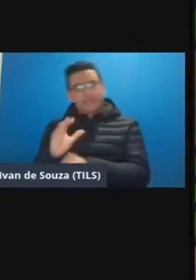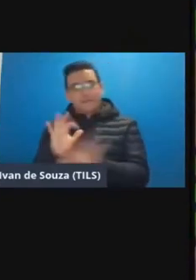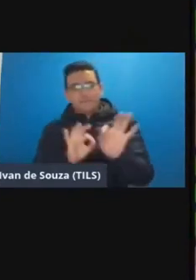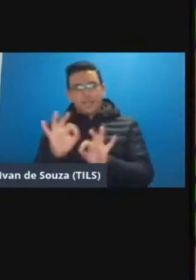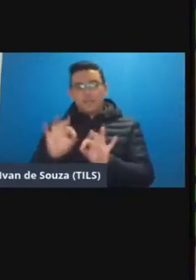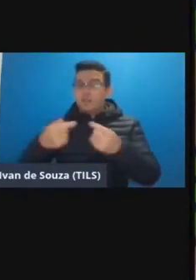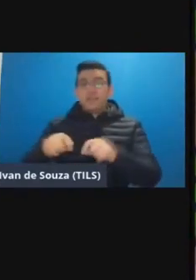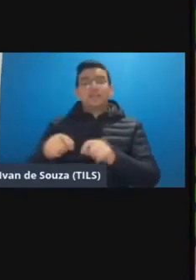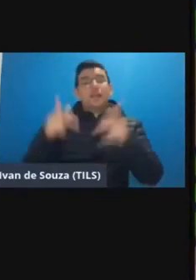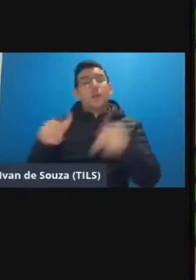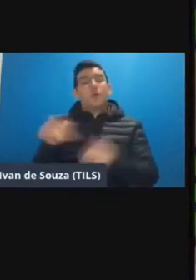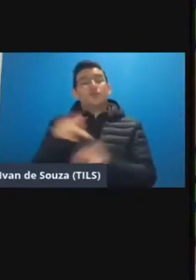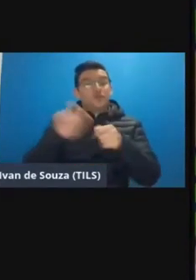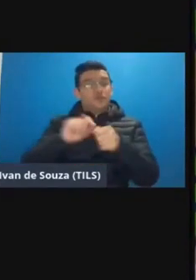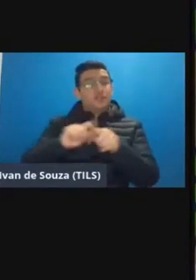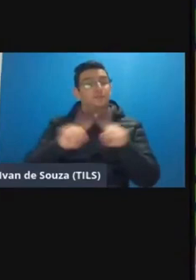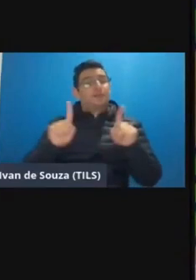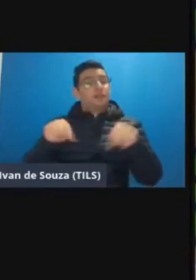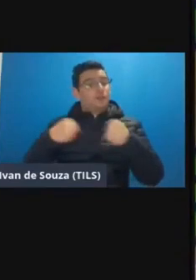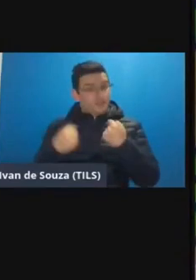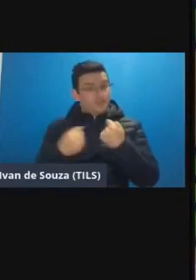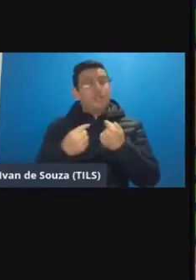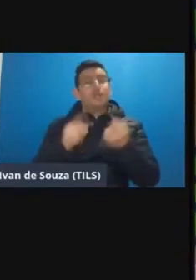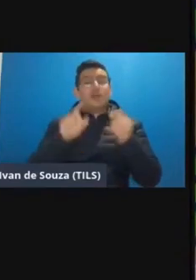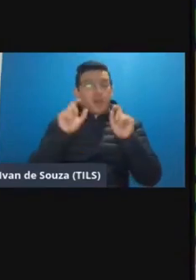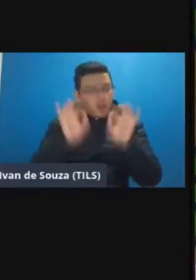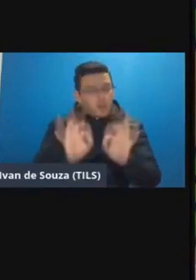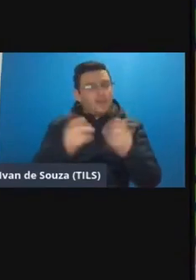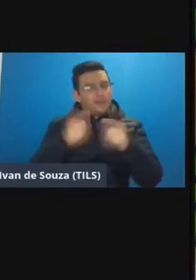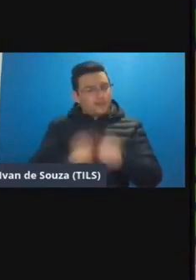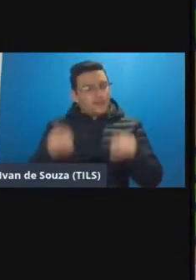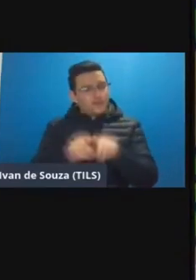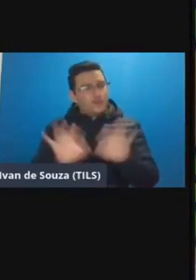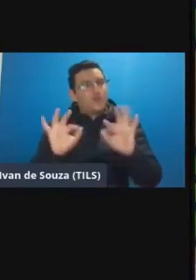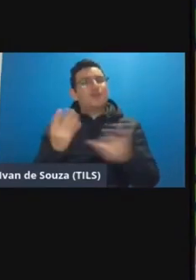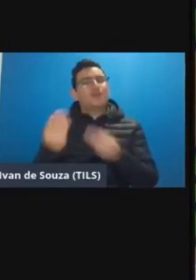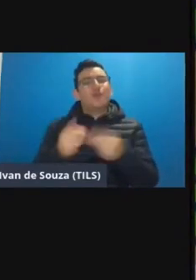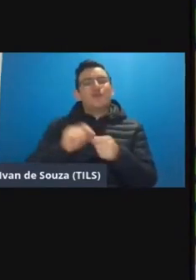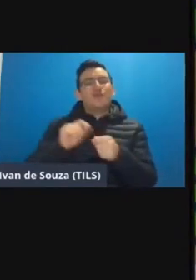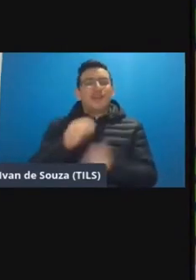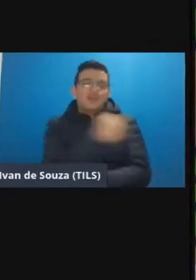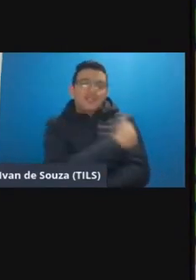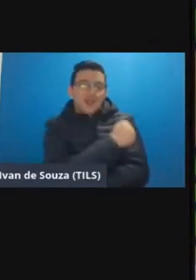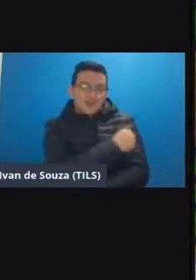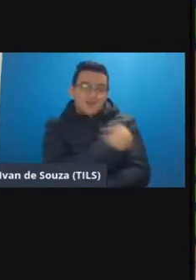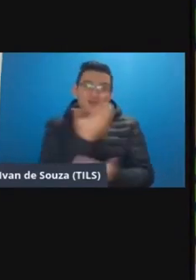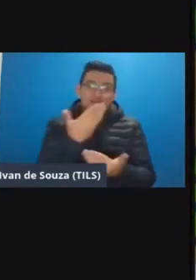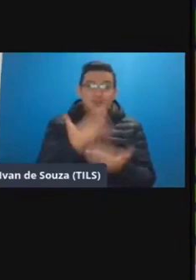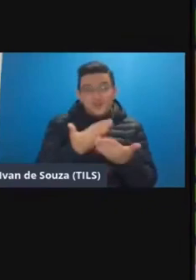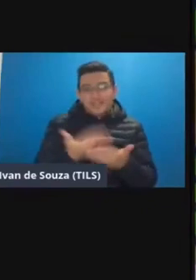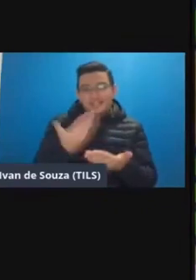igual o professor fez mas é tem sido um grande desafio e é muito recorrente essa prática como que a gente faz as estudantes lerem realmente né